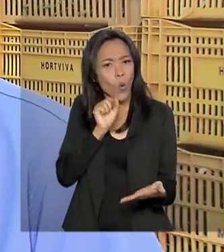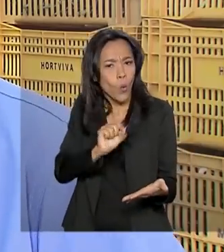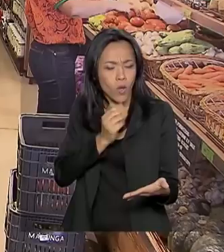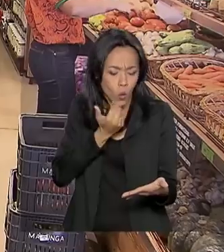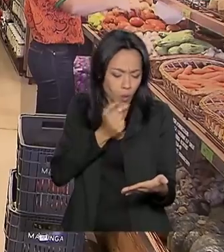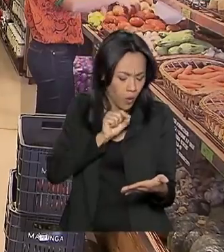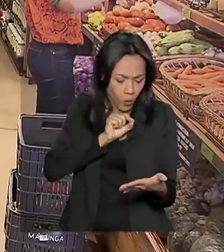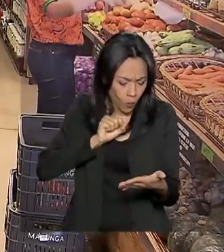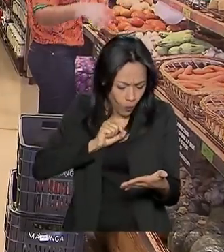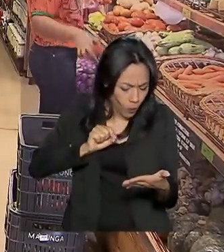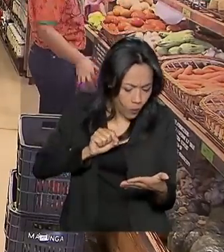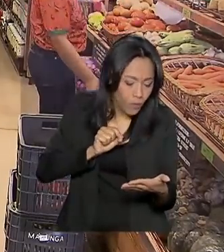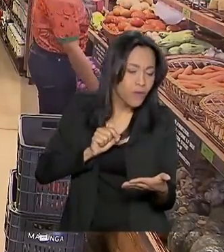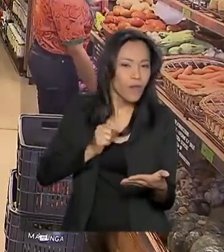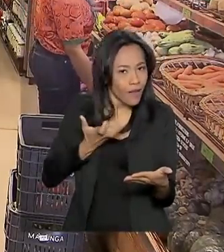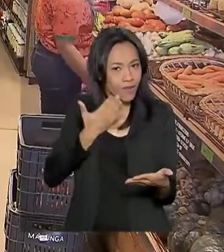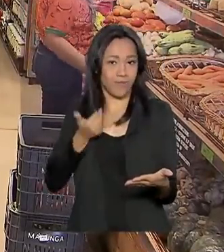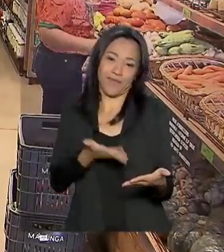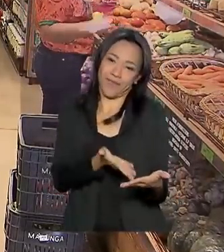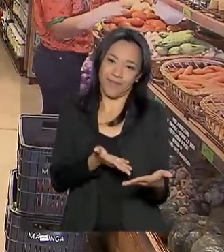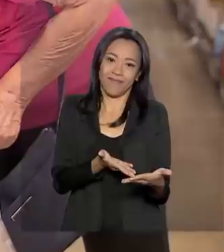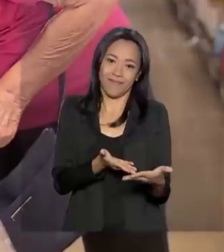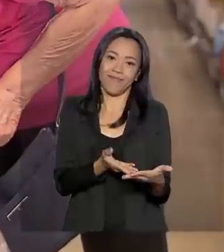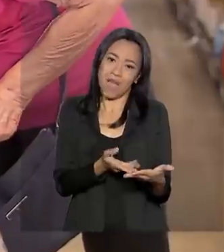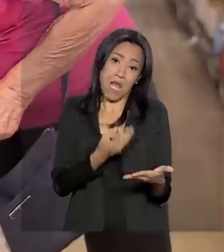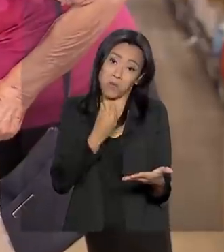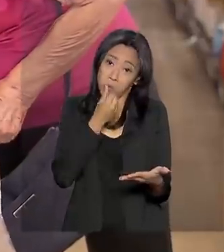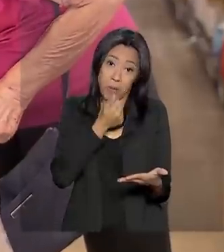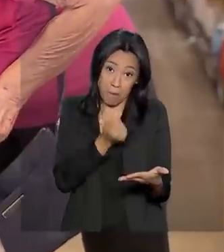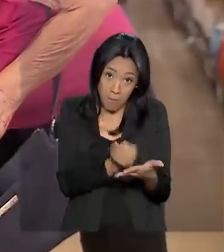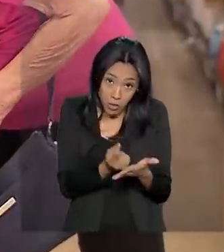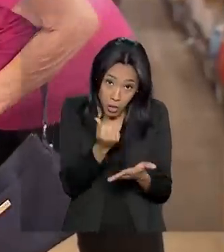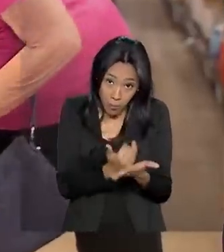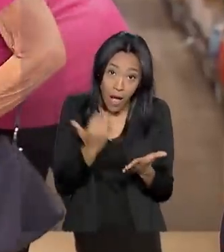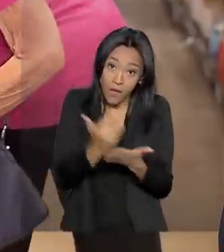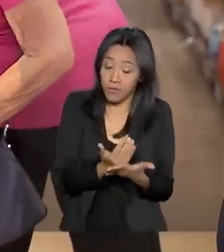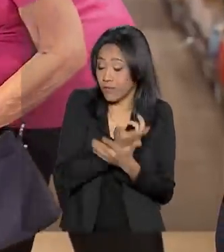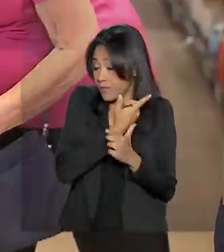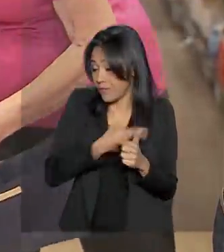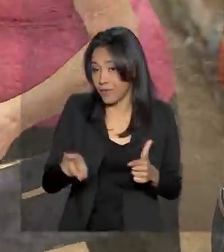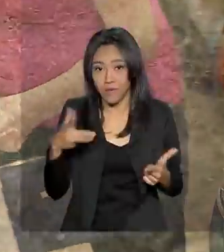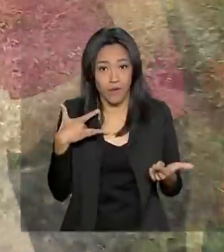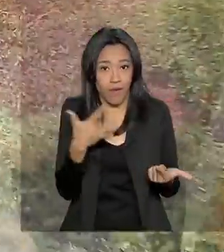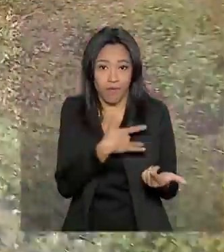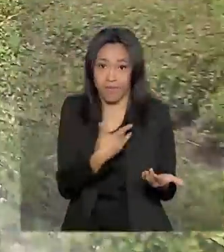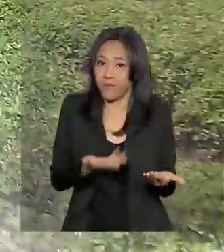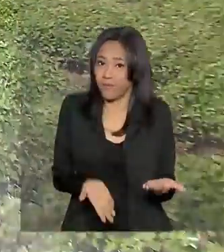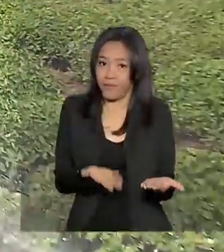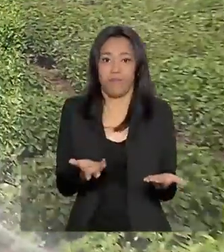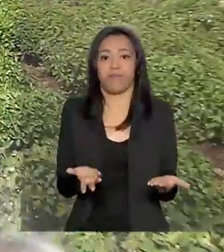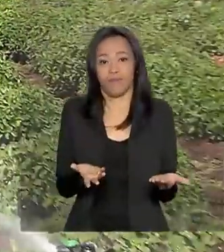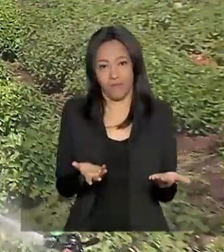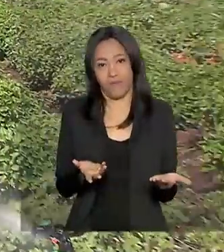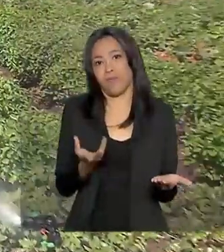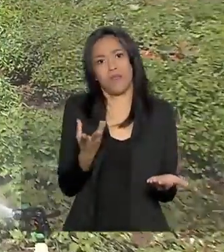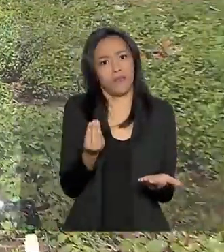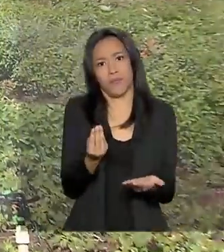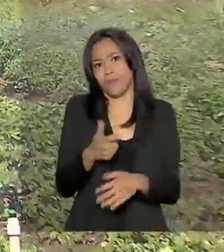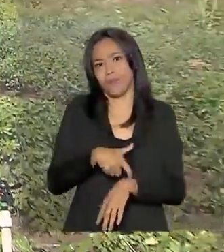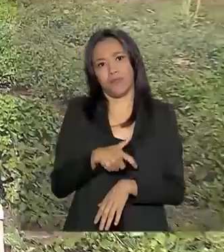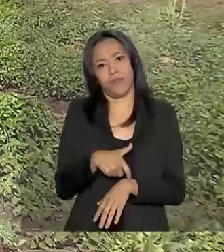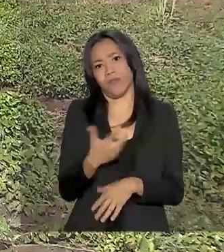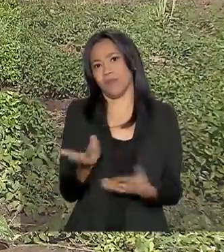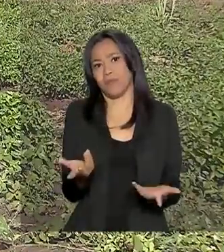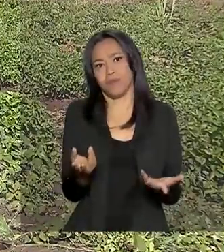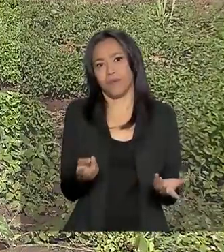Elas até topam gastar um pouco mais para ter saúde, para não ter que ter muito tempo e muito dinheiro para